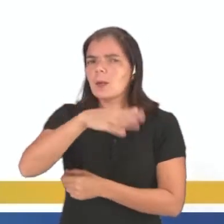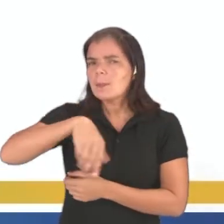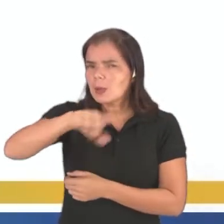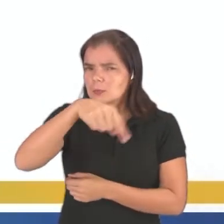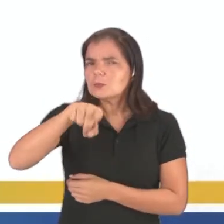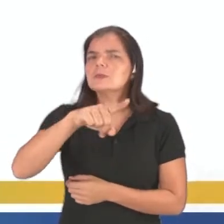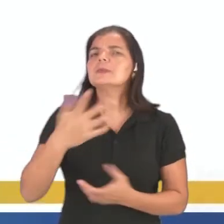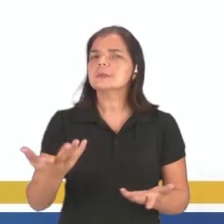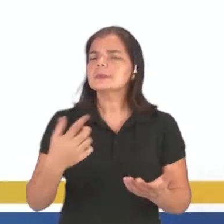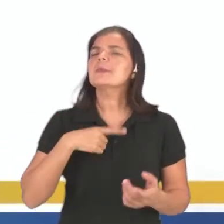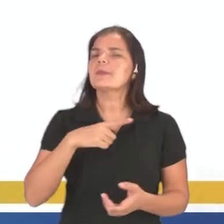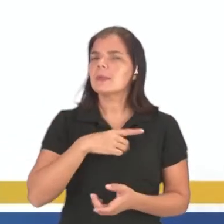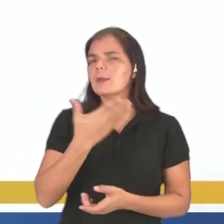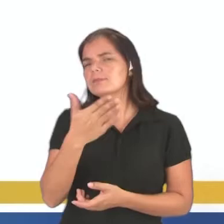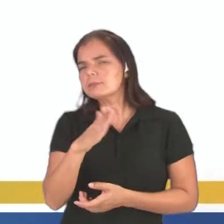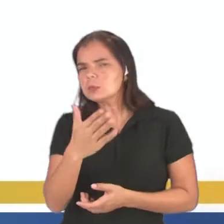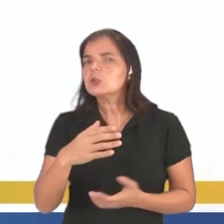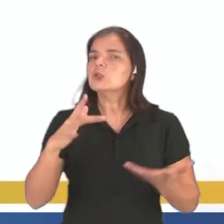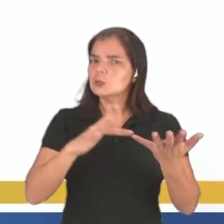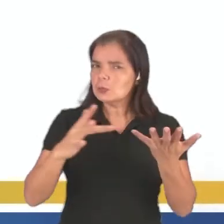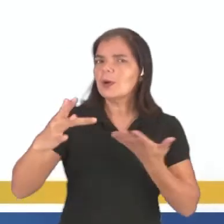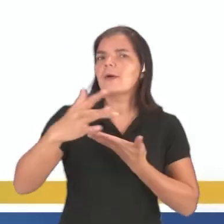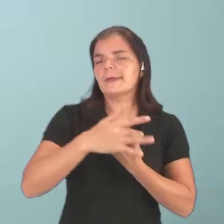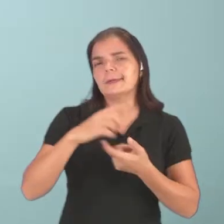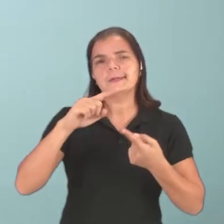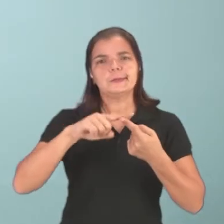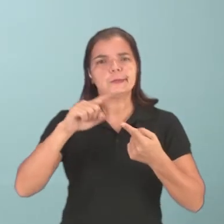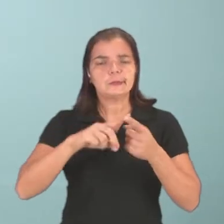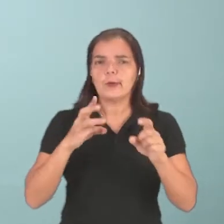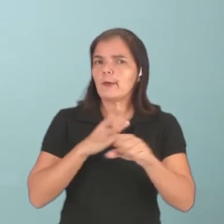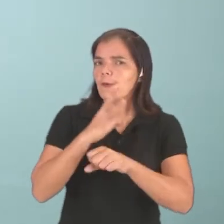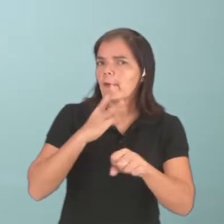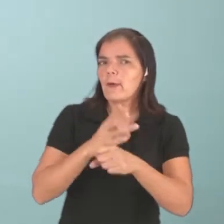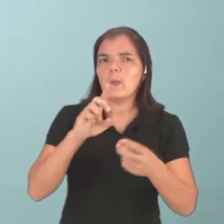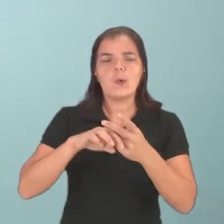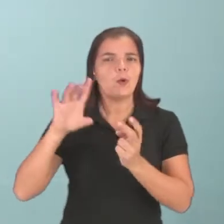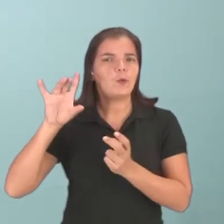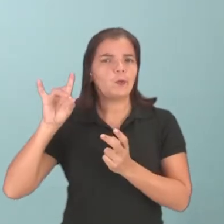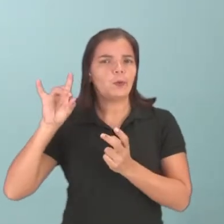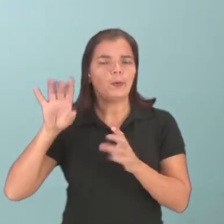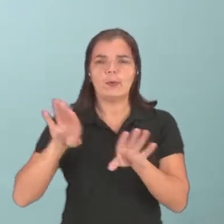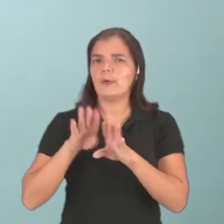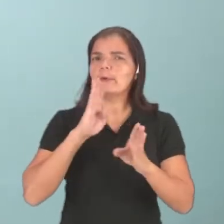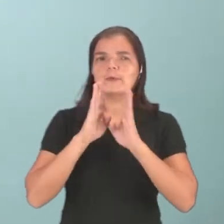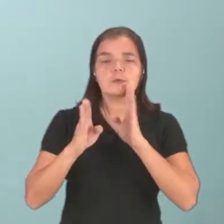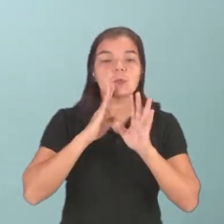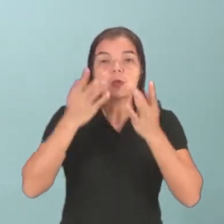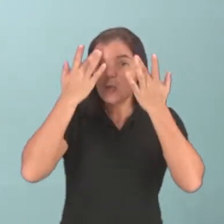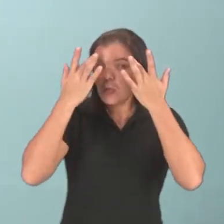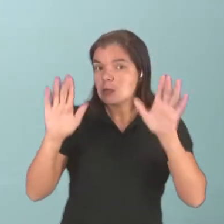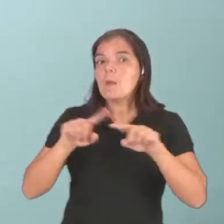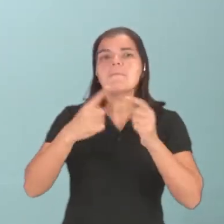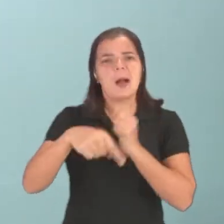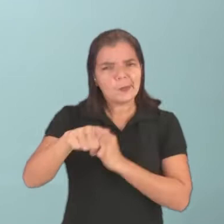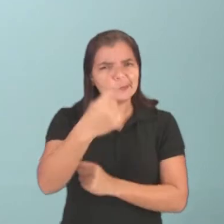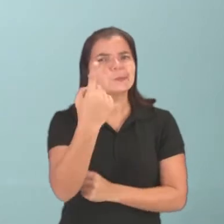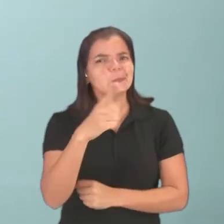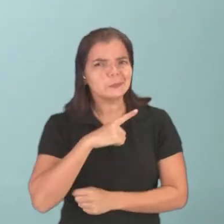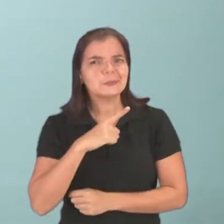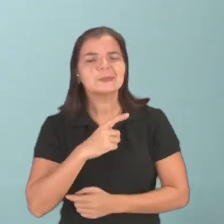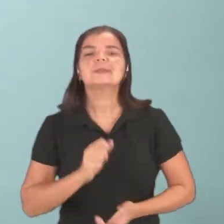vocês possuem pelo menos uma rede social, seja o WhatsApp, o Instagram, o Facebook, não sei, mas alguma eu acho que você deve ter.